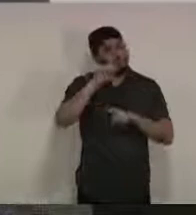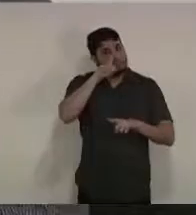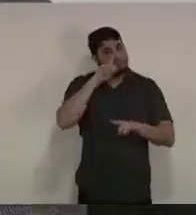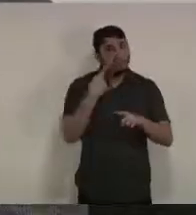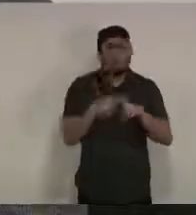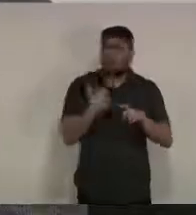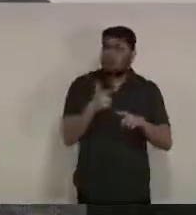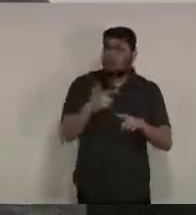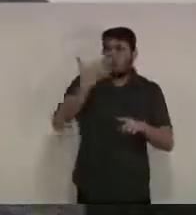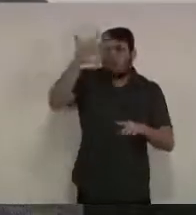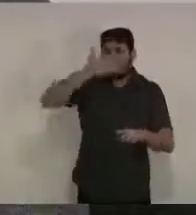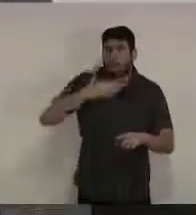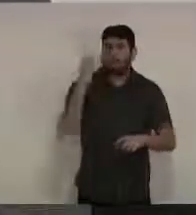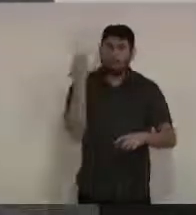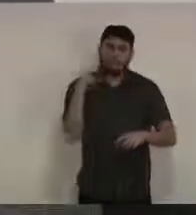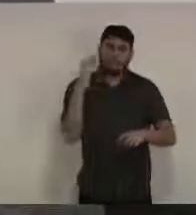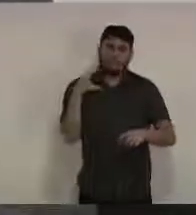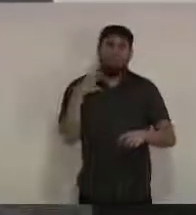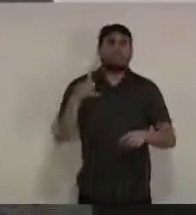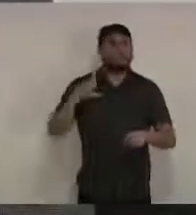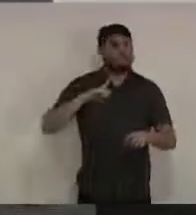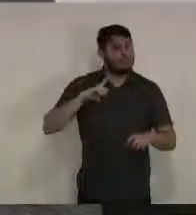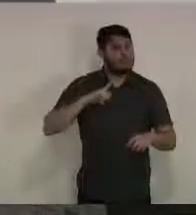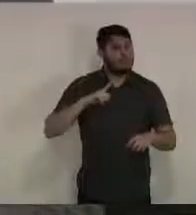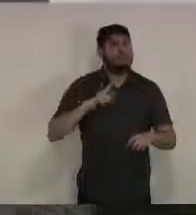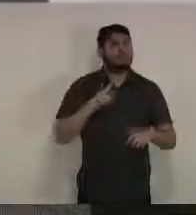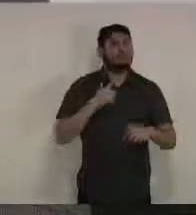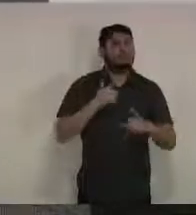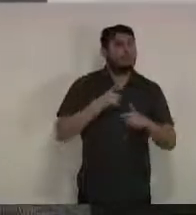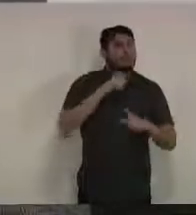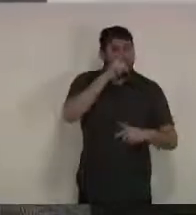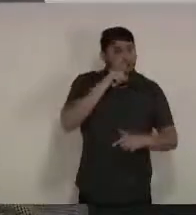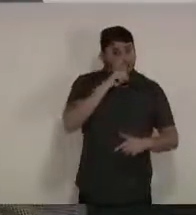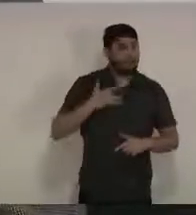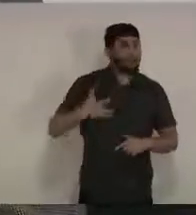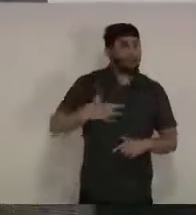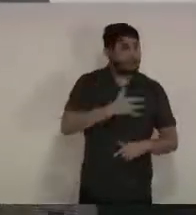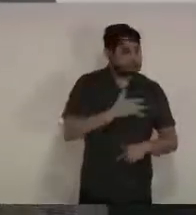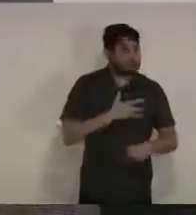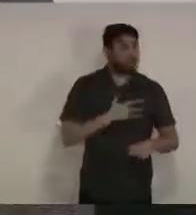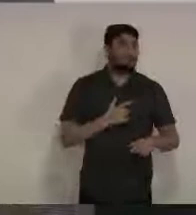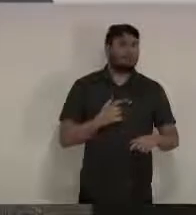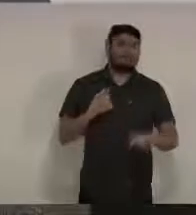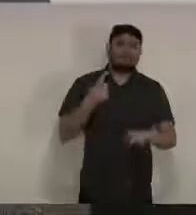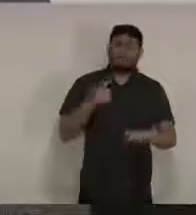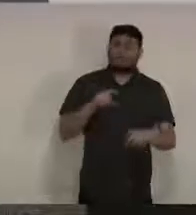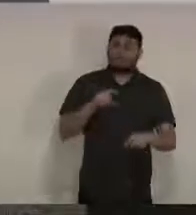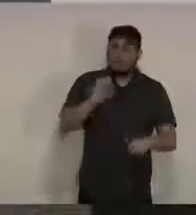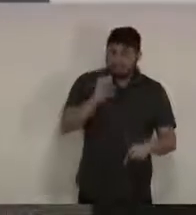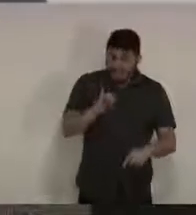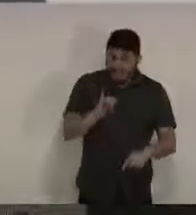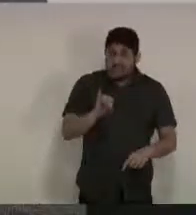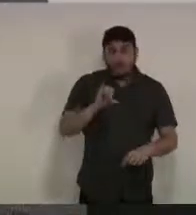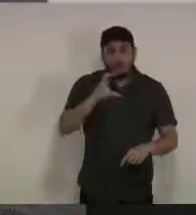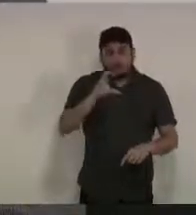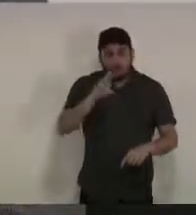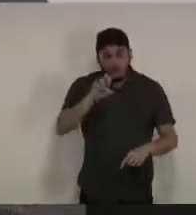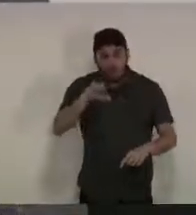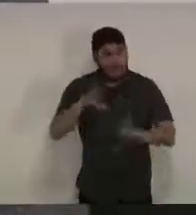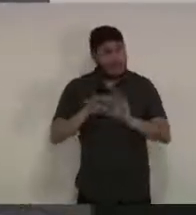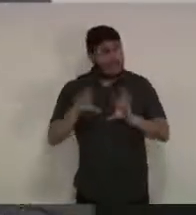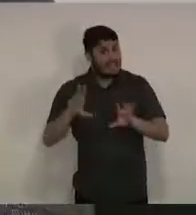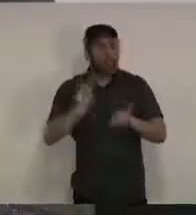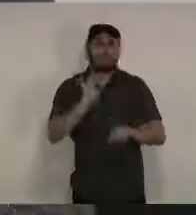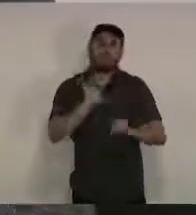acompanhamento mais detalhado mas nós temos a substância dentro das unidades hospitalares e aqueles casos onde o médico e o